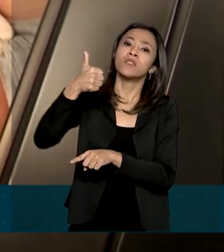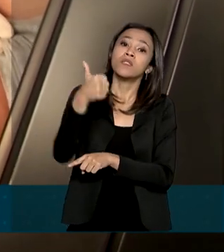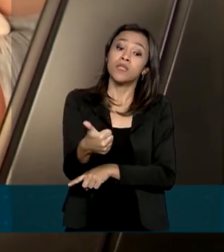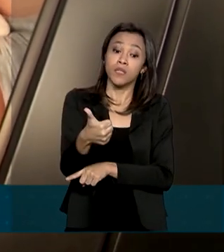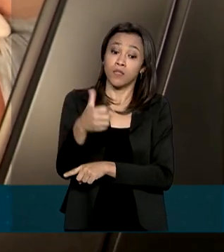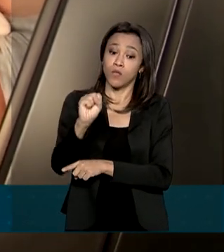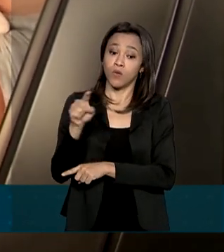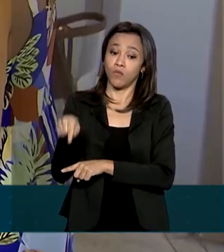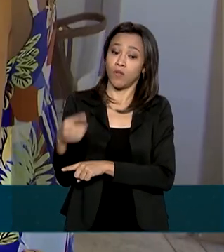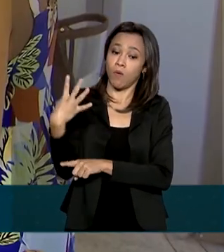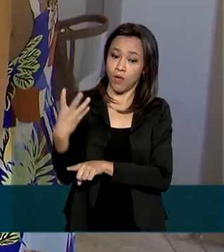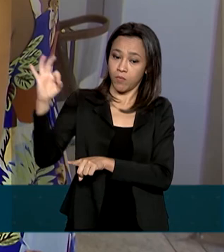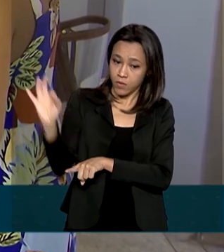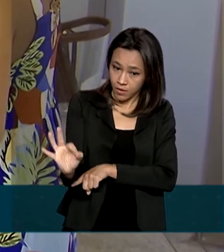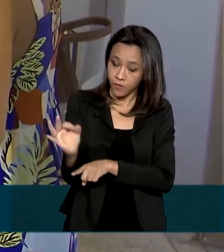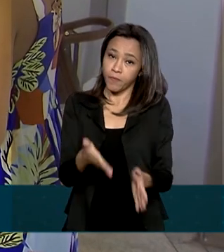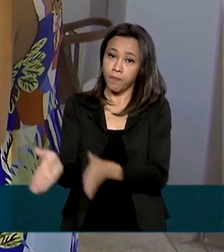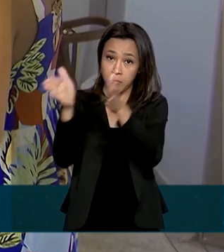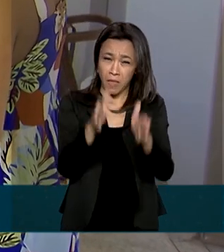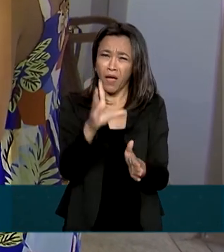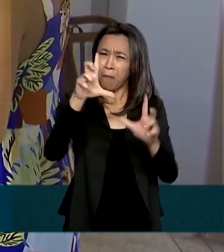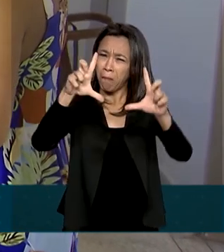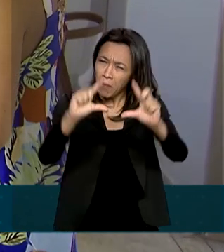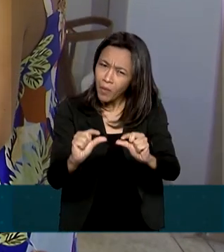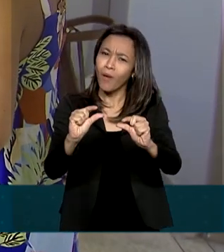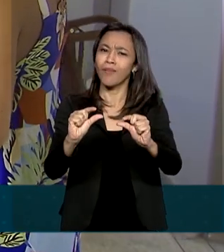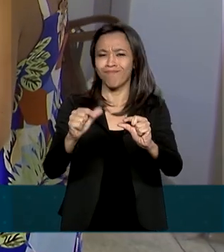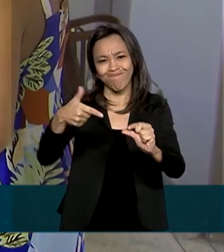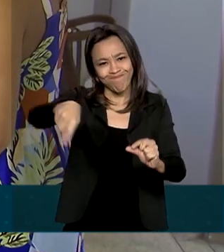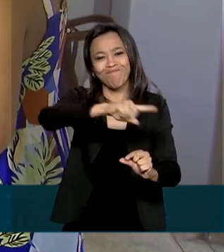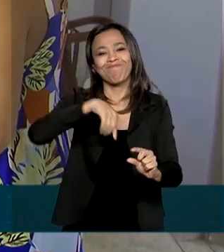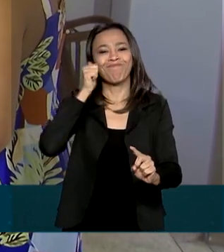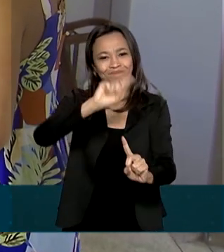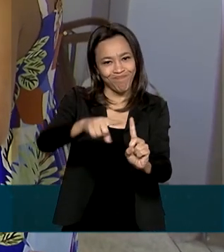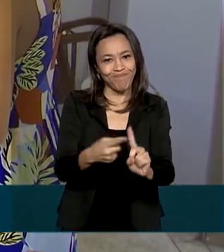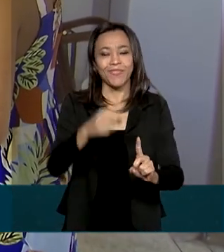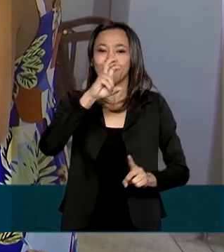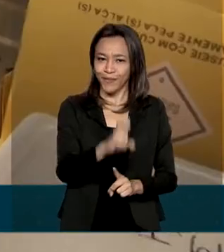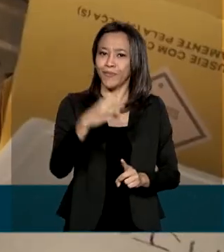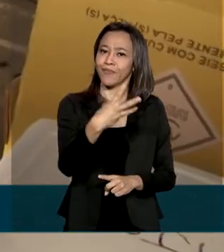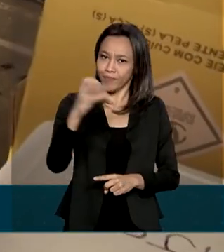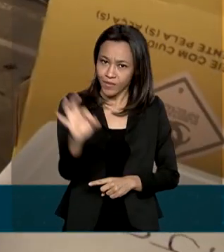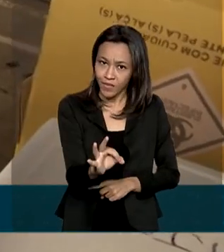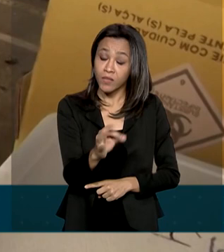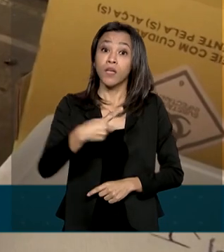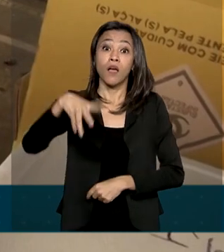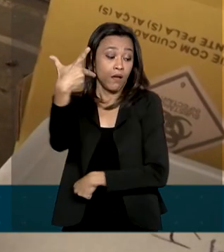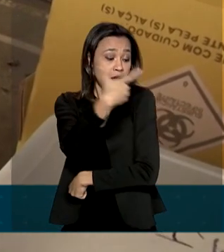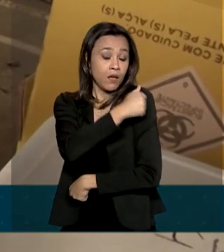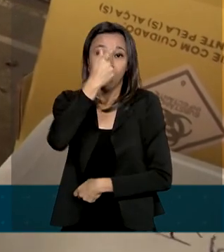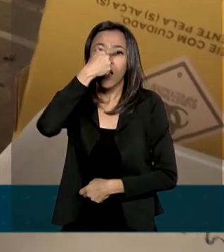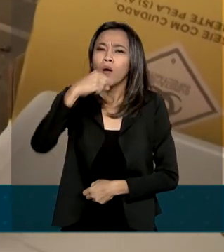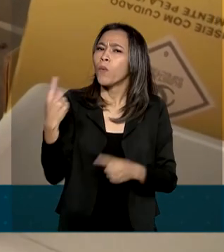,4%. A menor cobertura vacinal é a de grávidas, 53%. A vacina da gripe